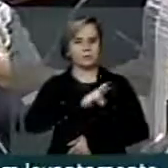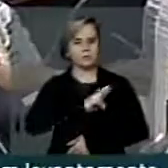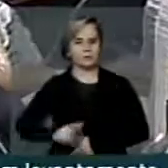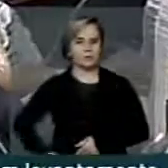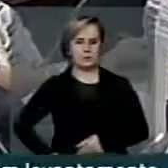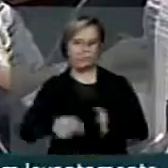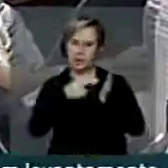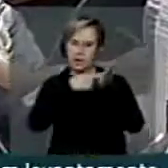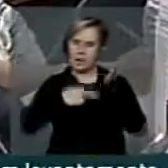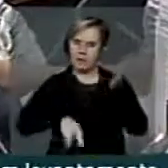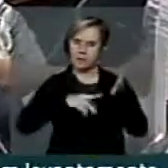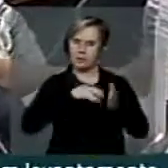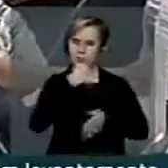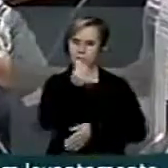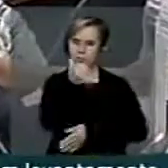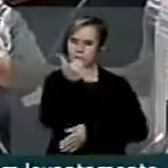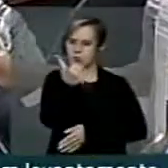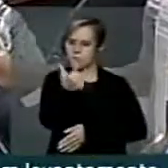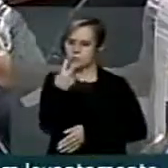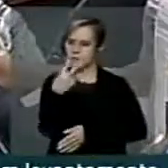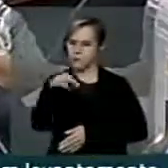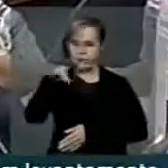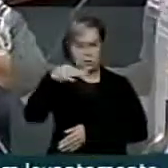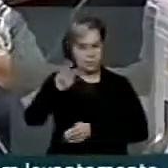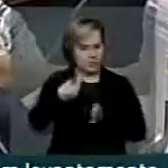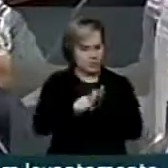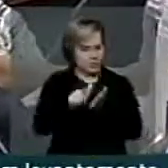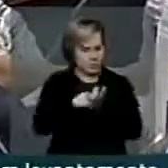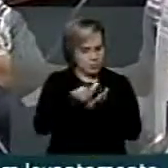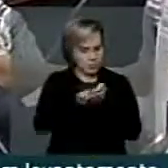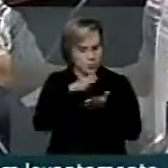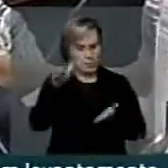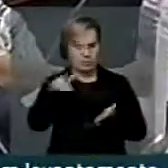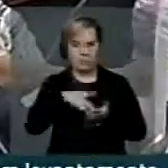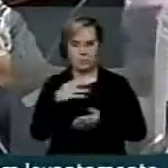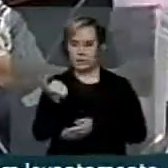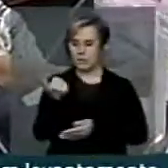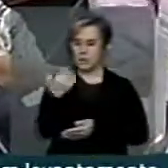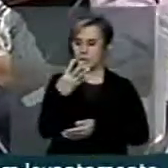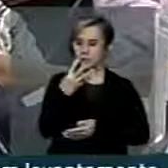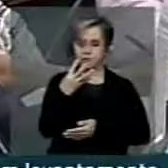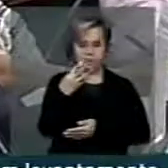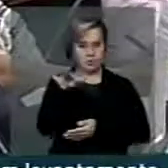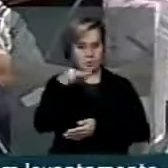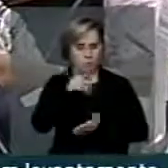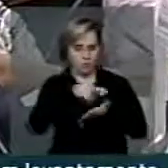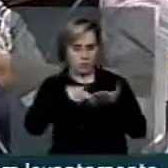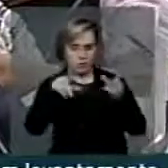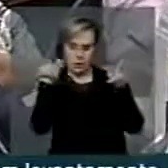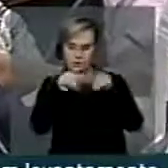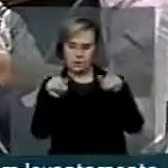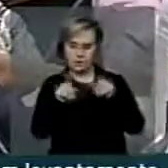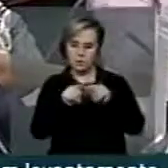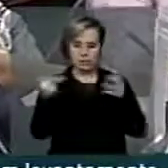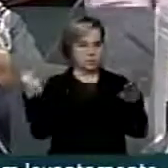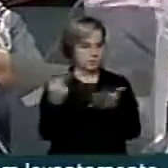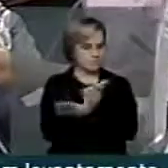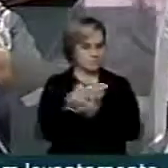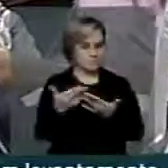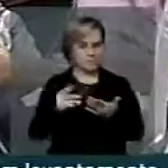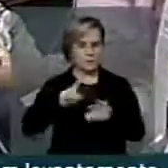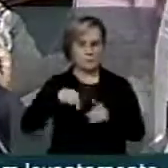162 páginas, com 14 dedicadas ao resumo do caso, e outras